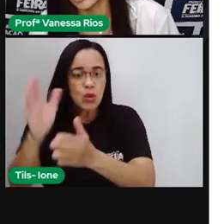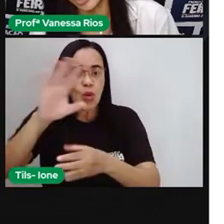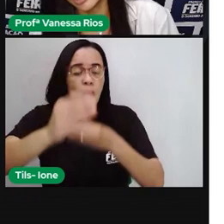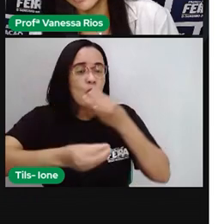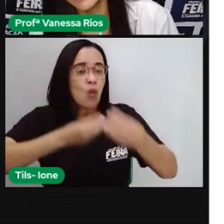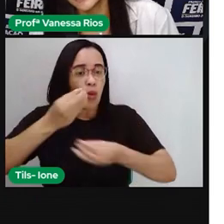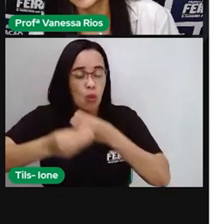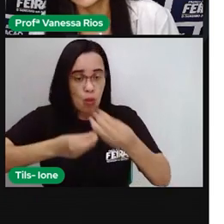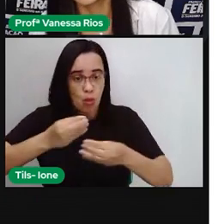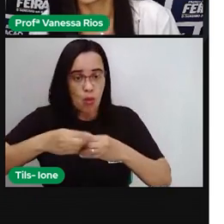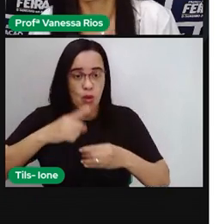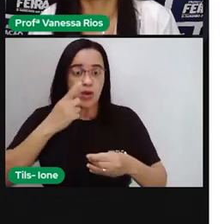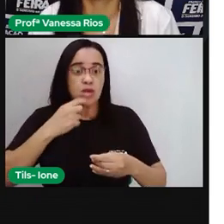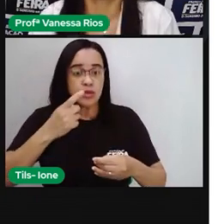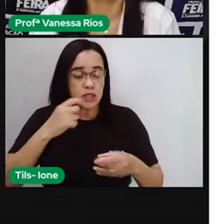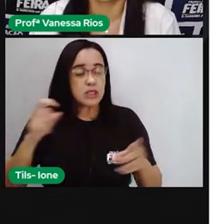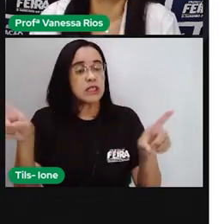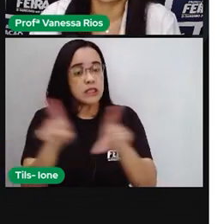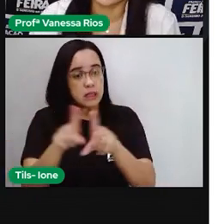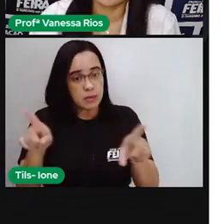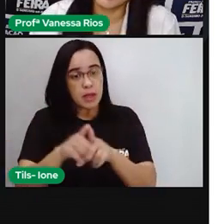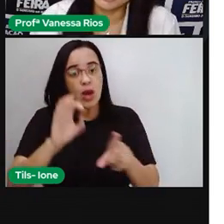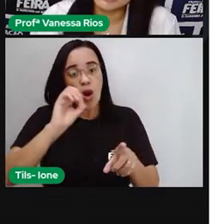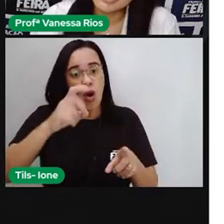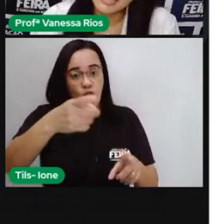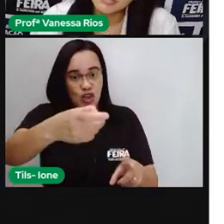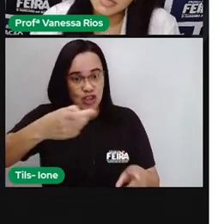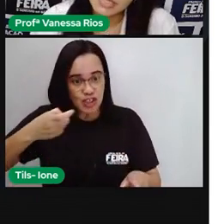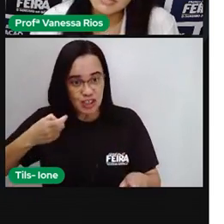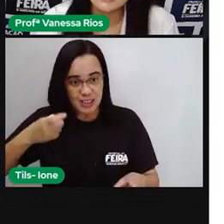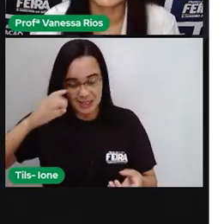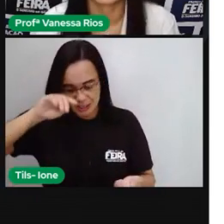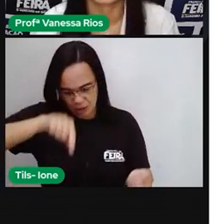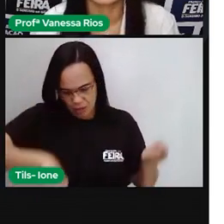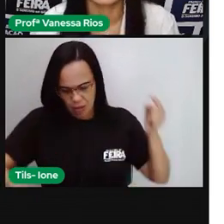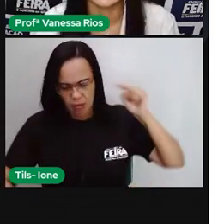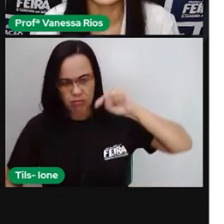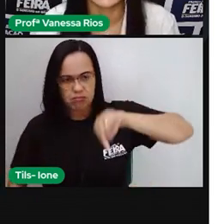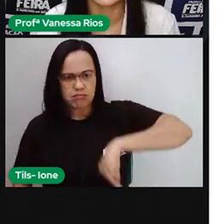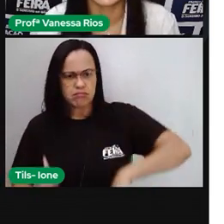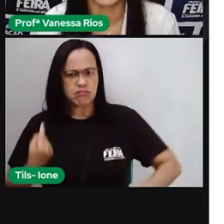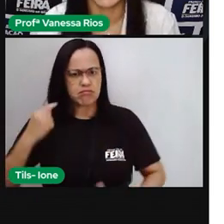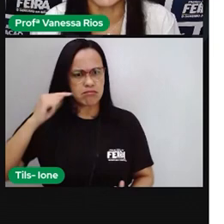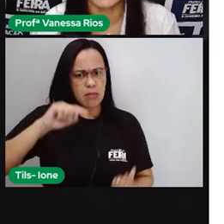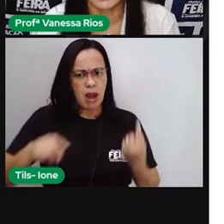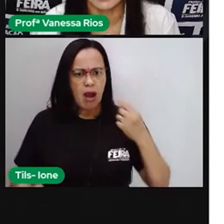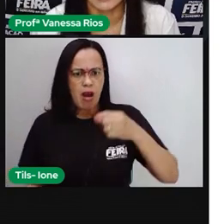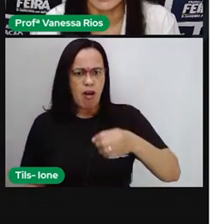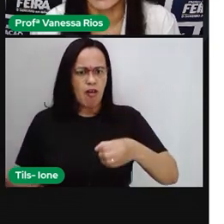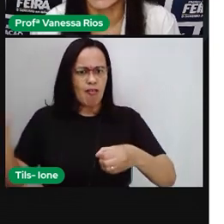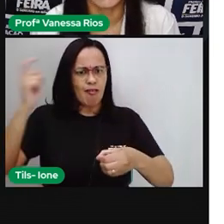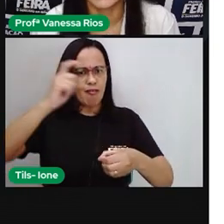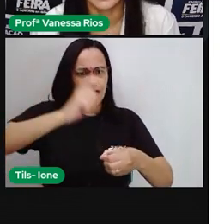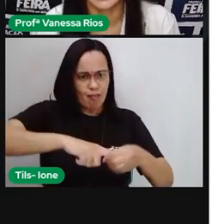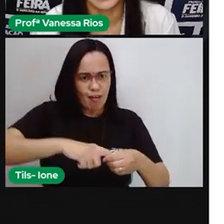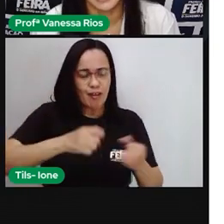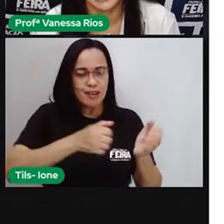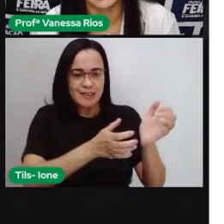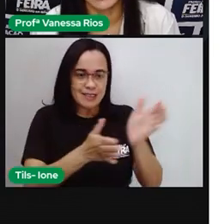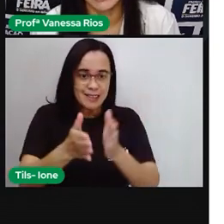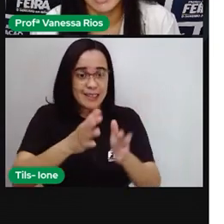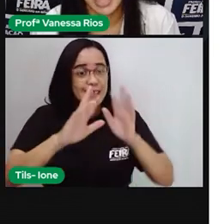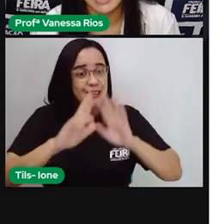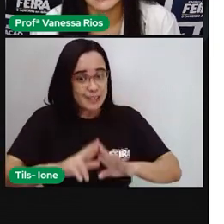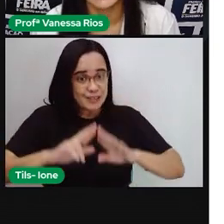oxigênio e o sangue volta já por outros caminhos trazendo aí o sangue o sangue